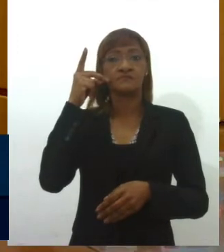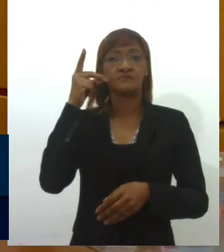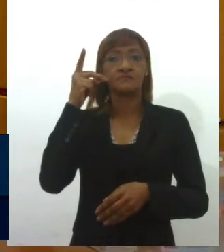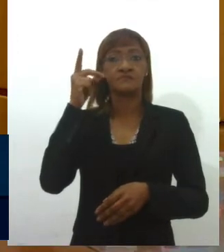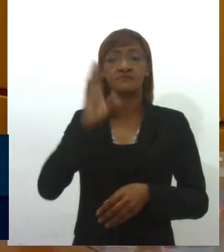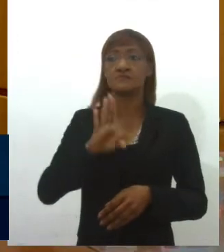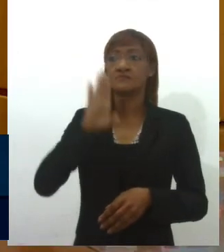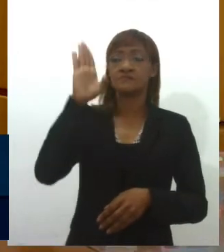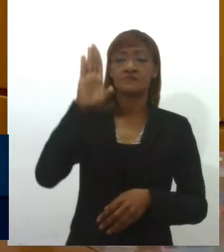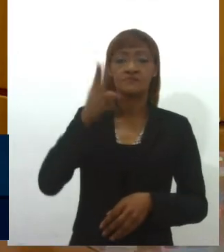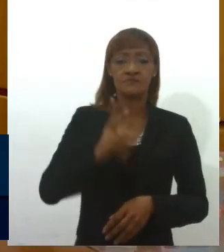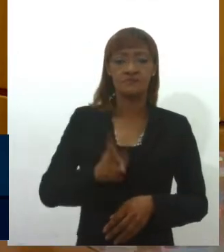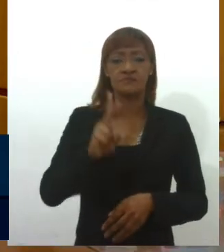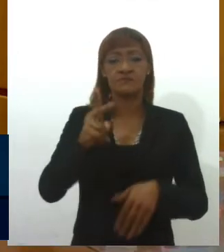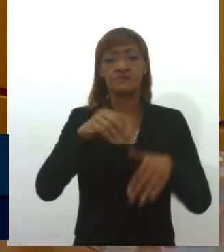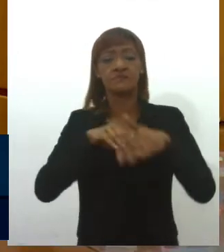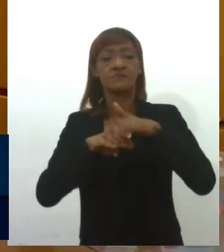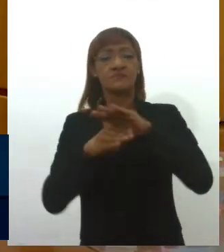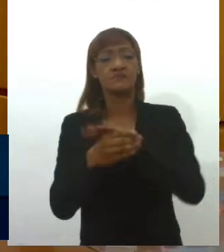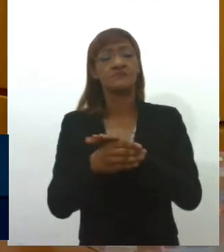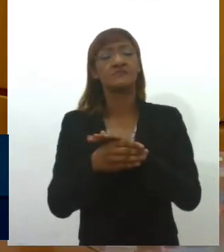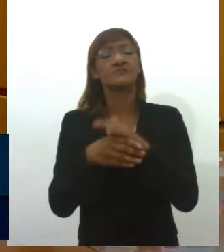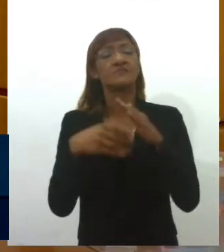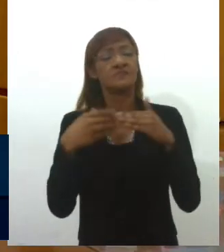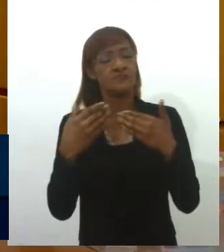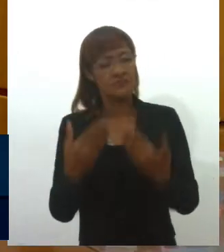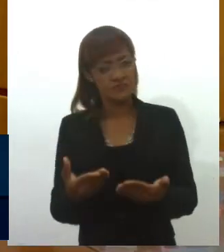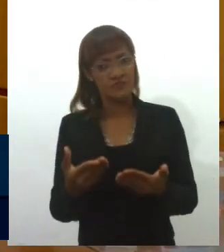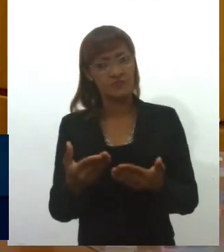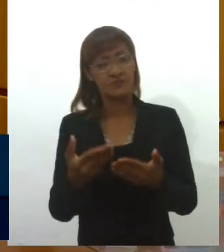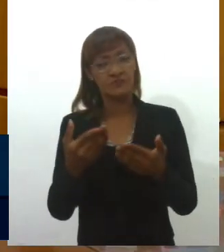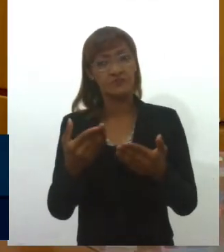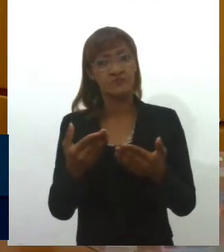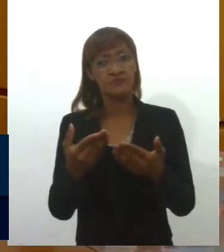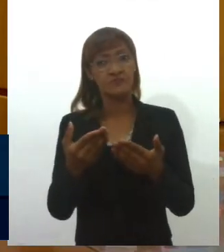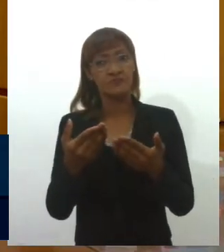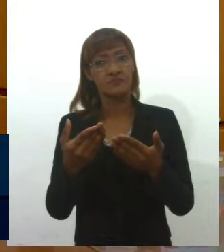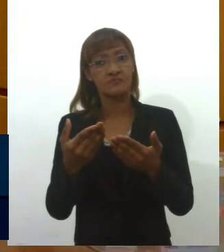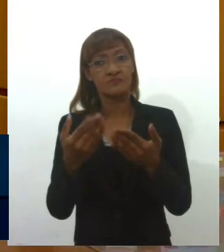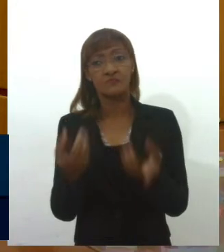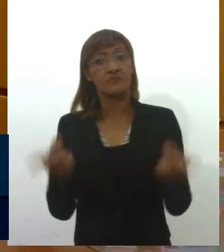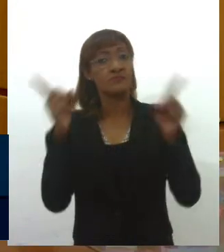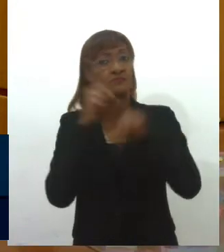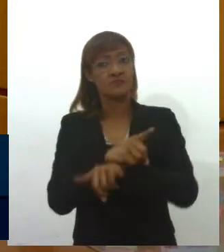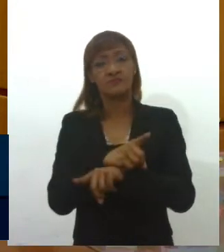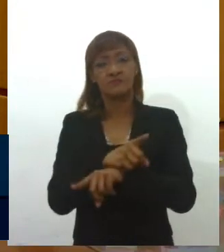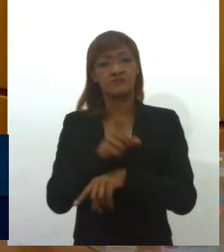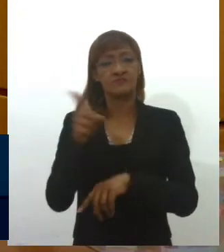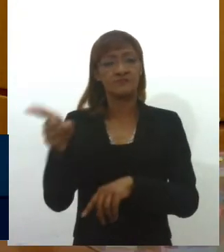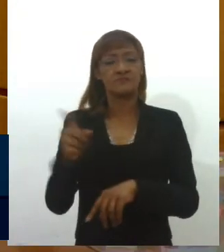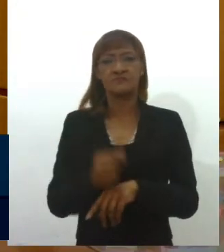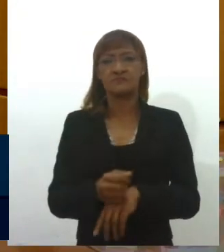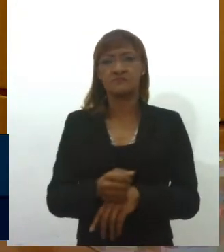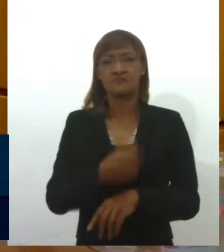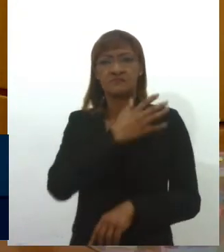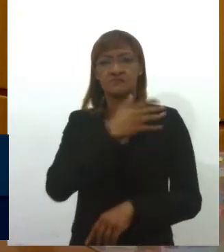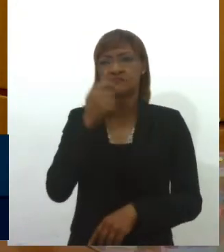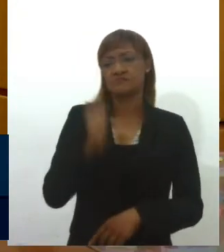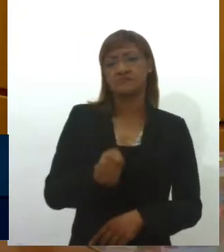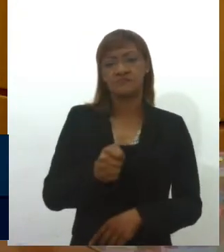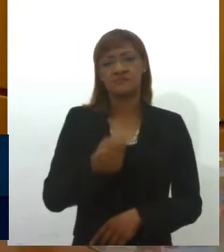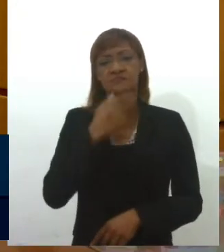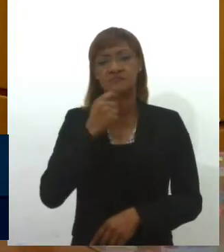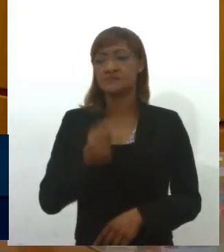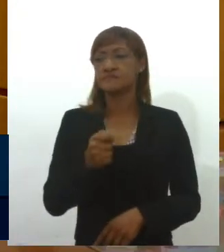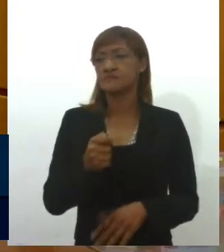e com a prática que são diametralmente opostas a esse tipo de defesa, defesa de coisas como o nazismo e,